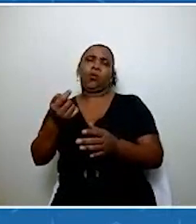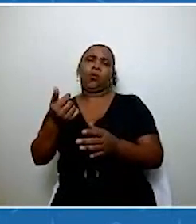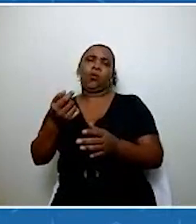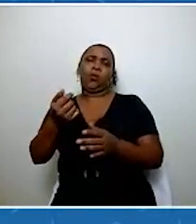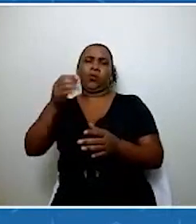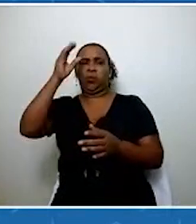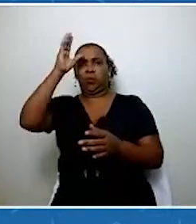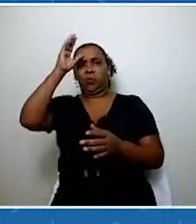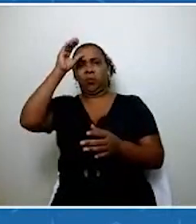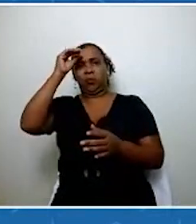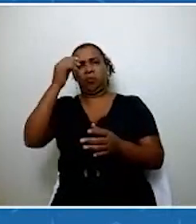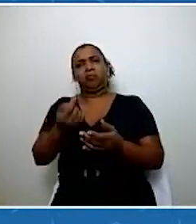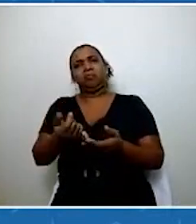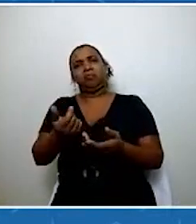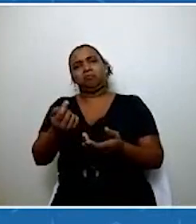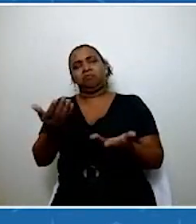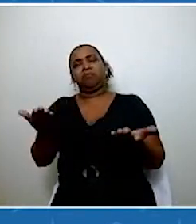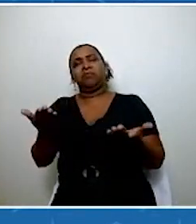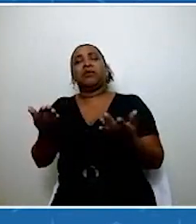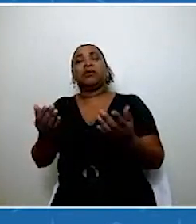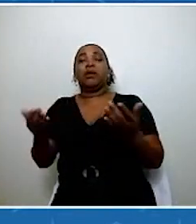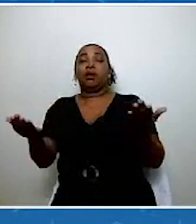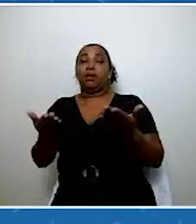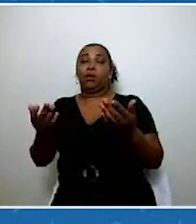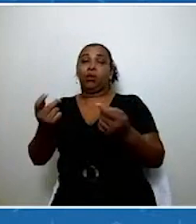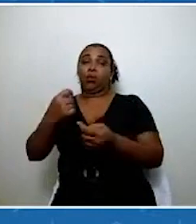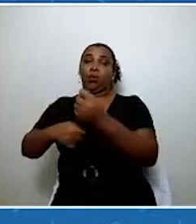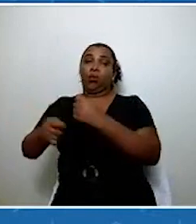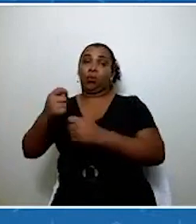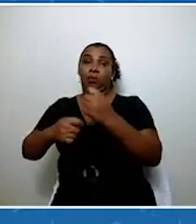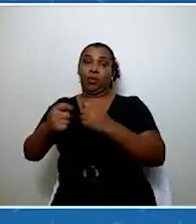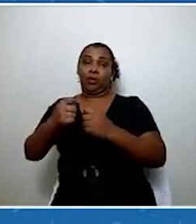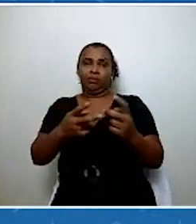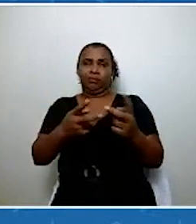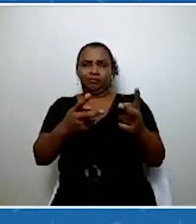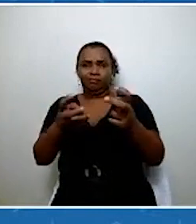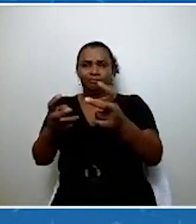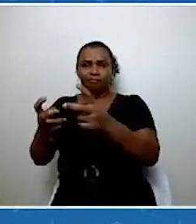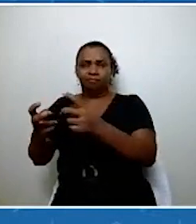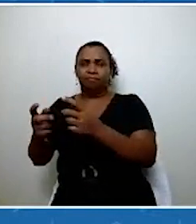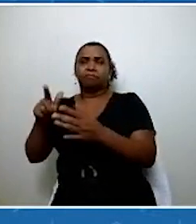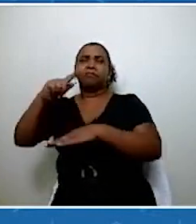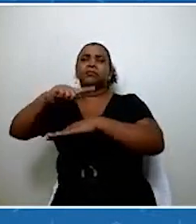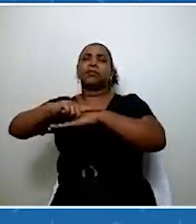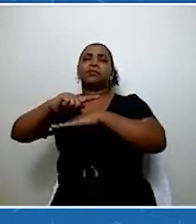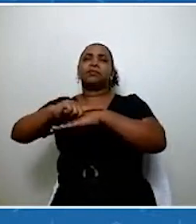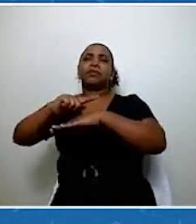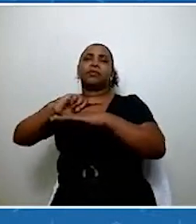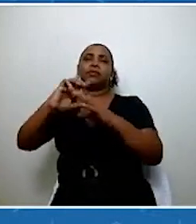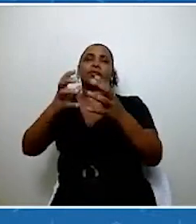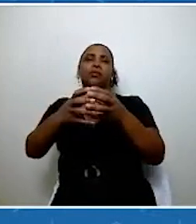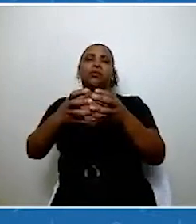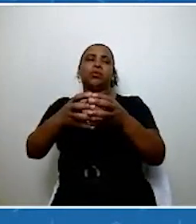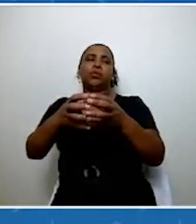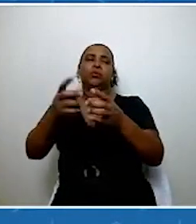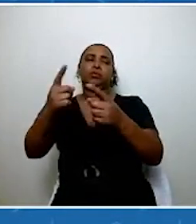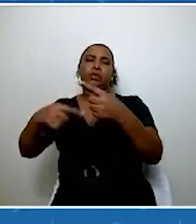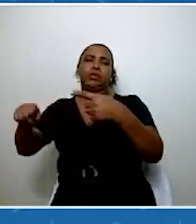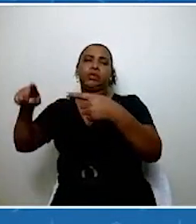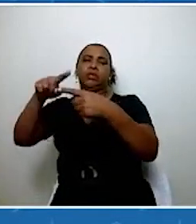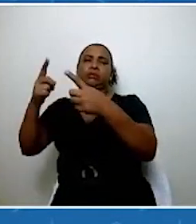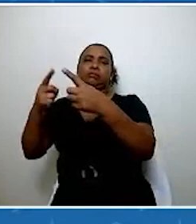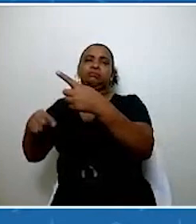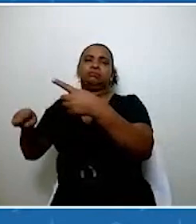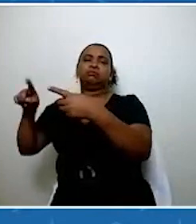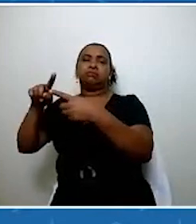que a Junta Comercial reconhecesse o papel das cooperativas e a desburocratização do processo de inscrição delas, a